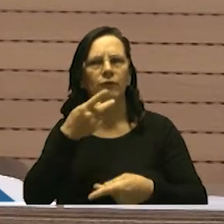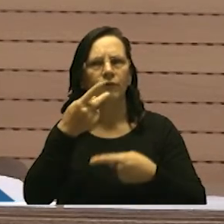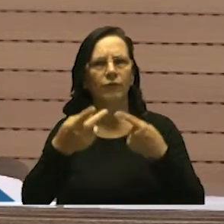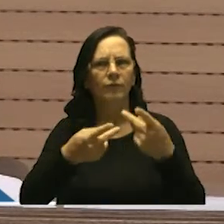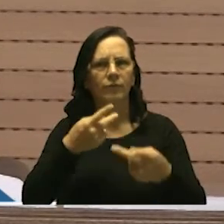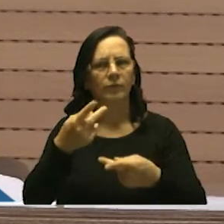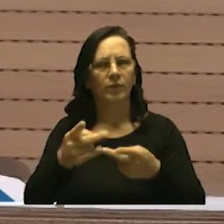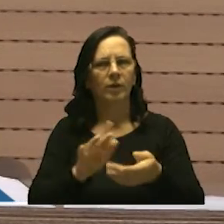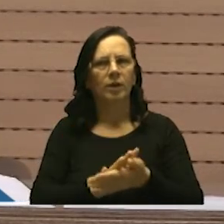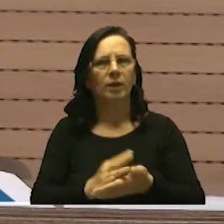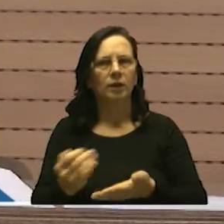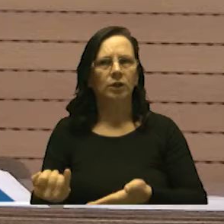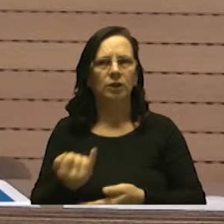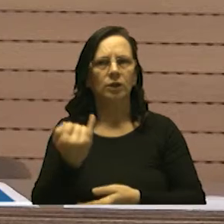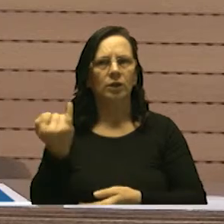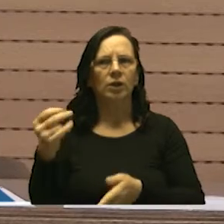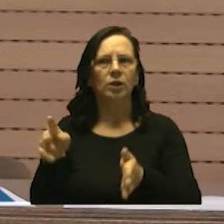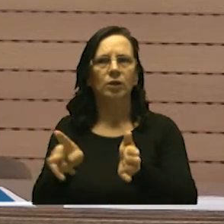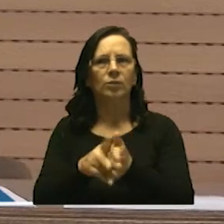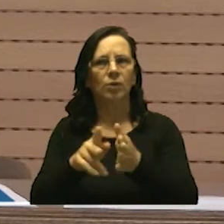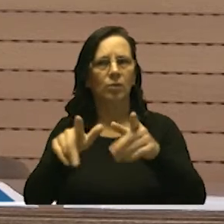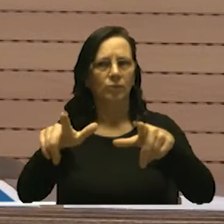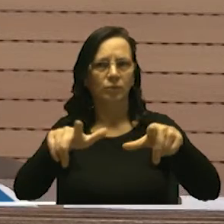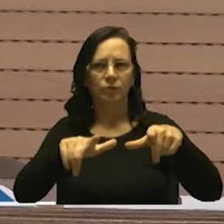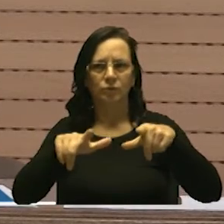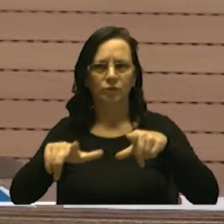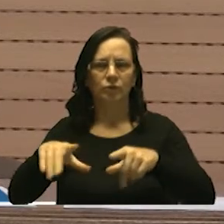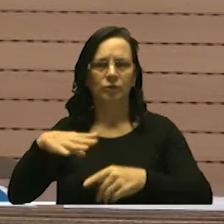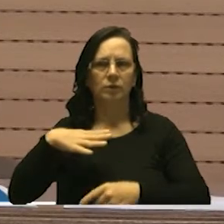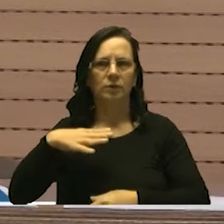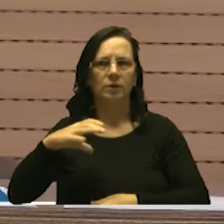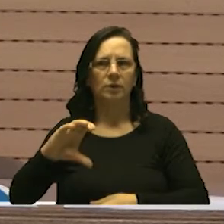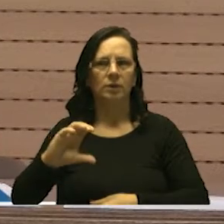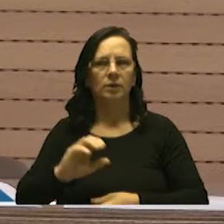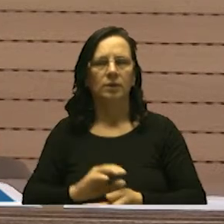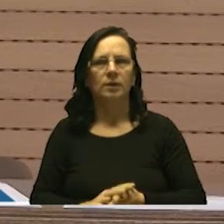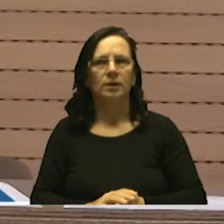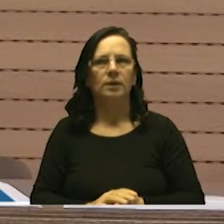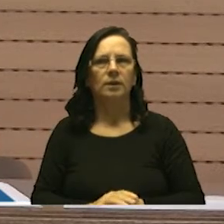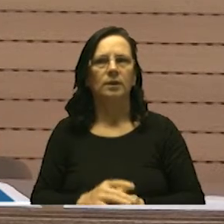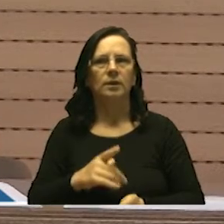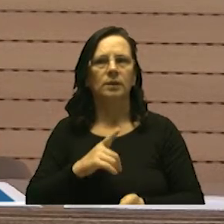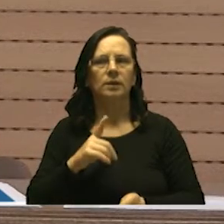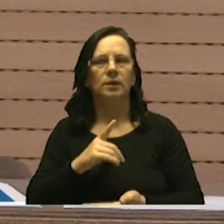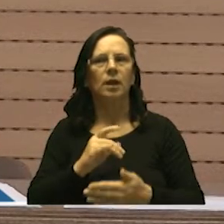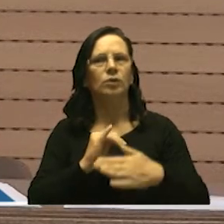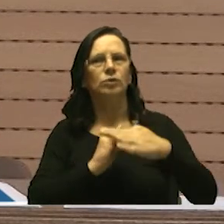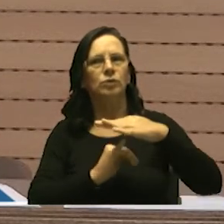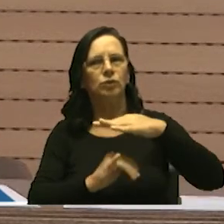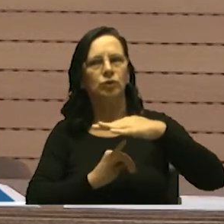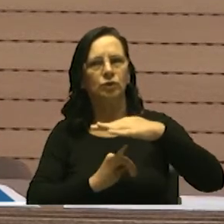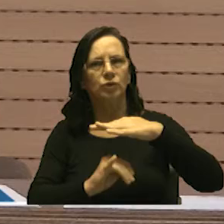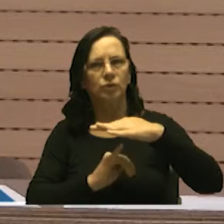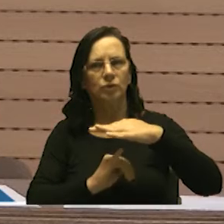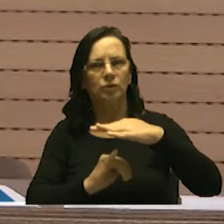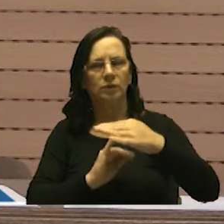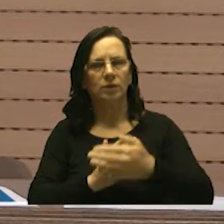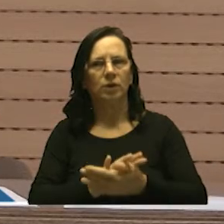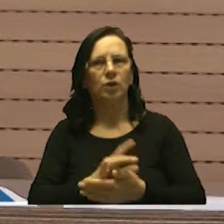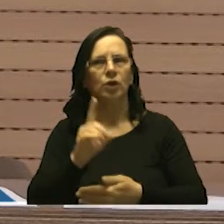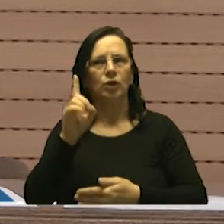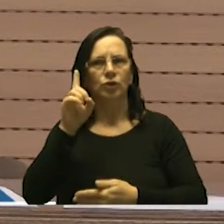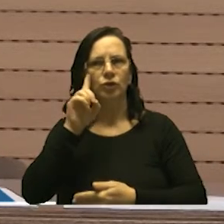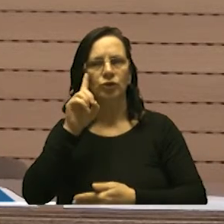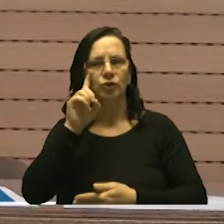assuntos de interesse local. Considerando que se trata de instituição de dia